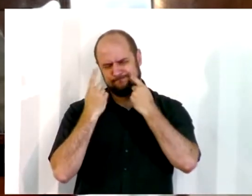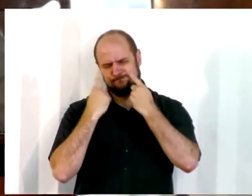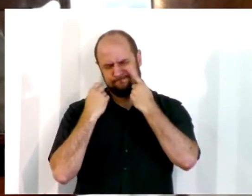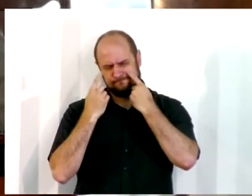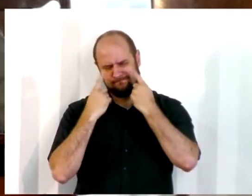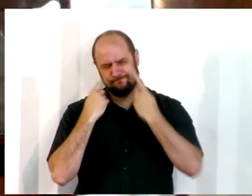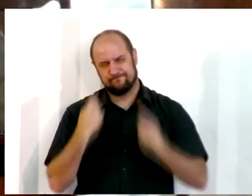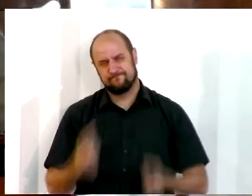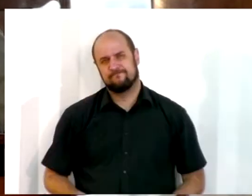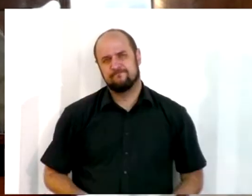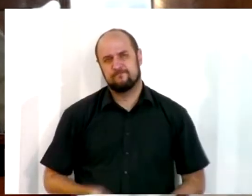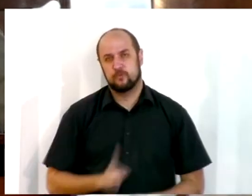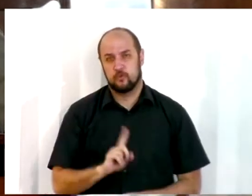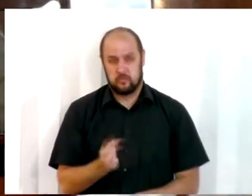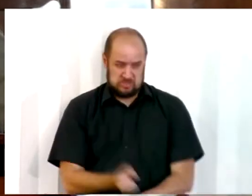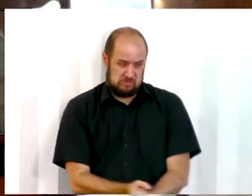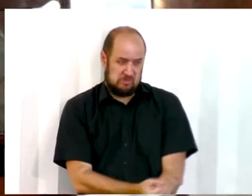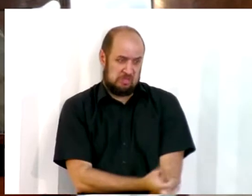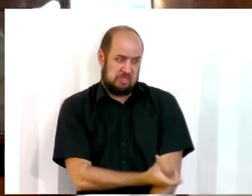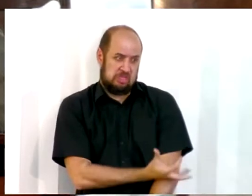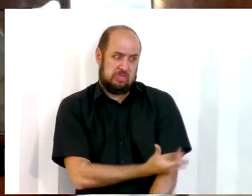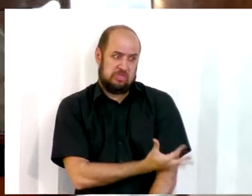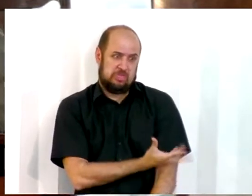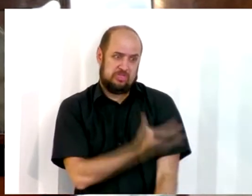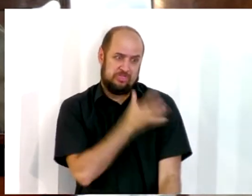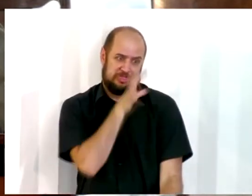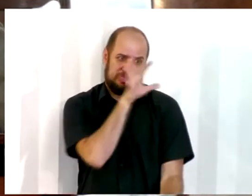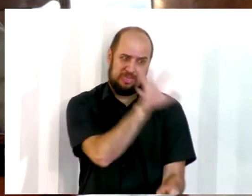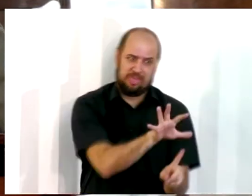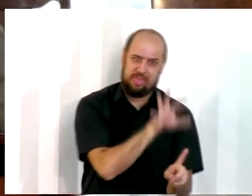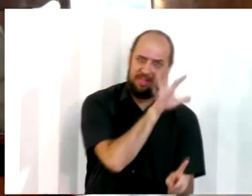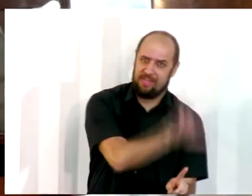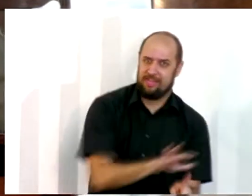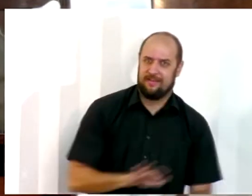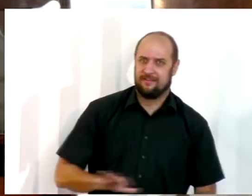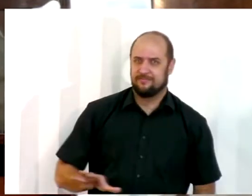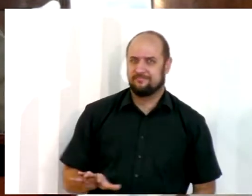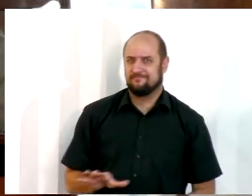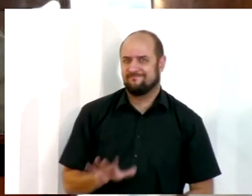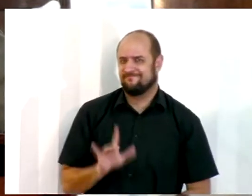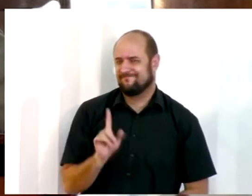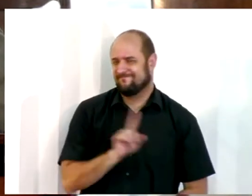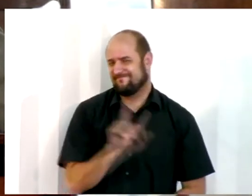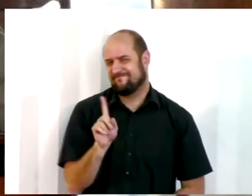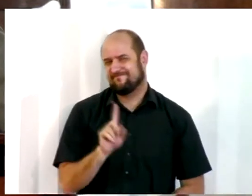não é emocionalismo promovido por alguém que está à frente de uma reunião,